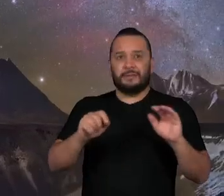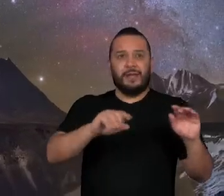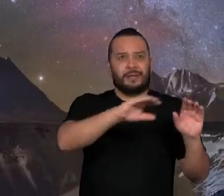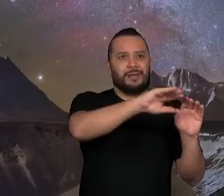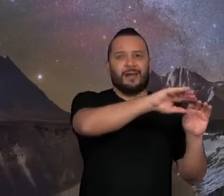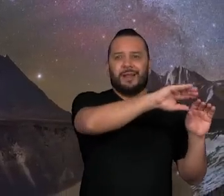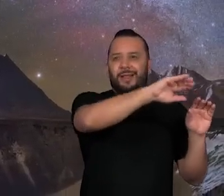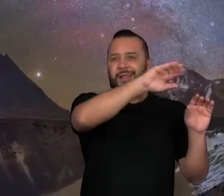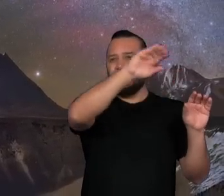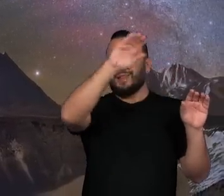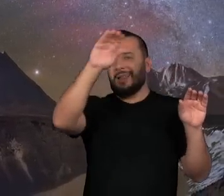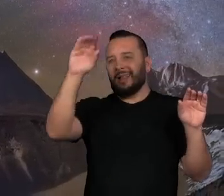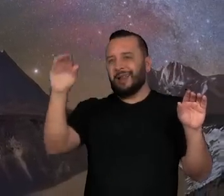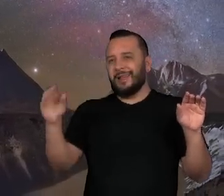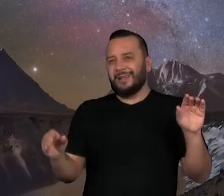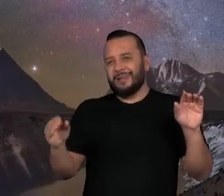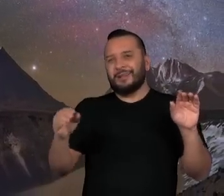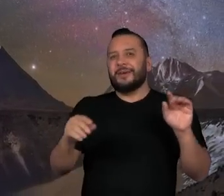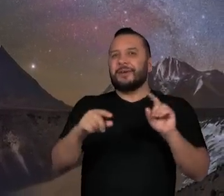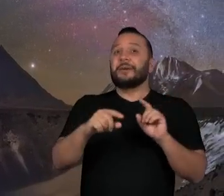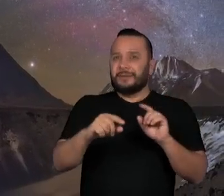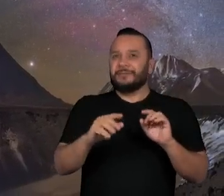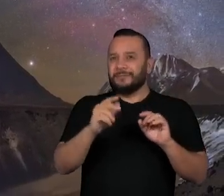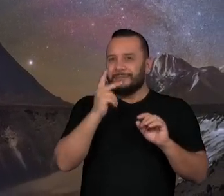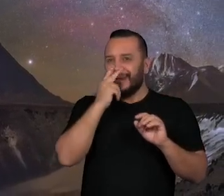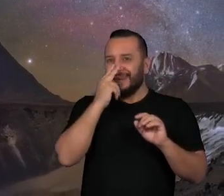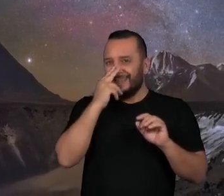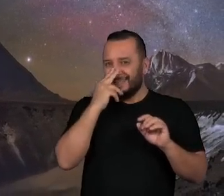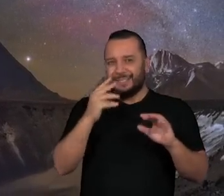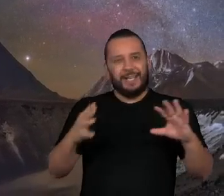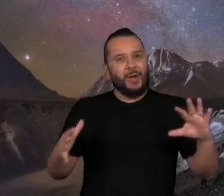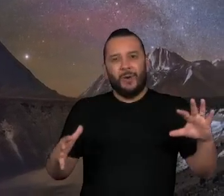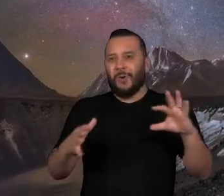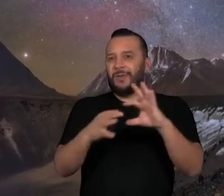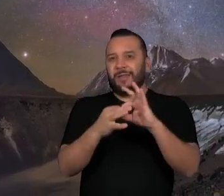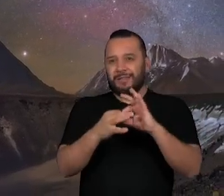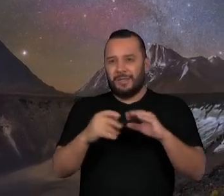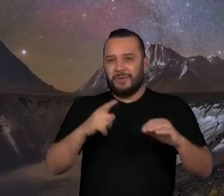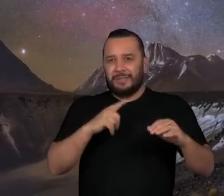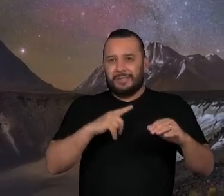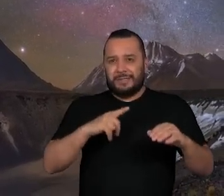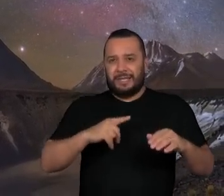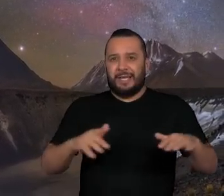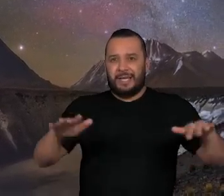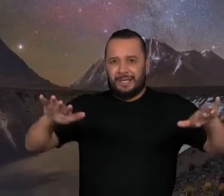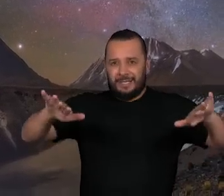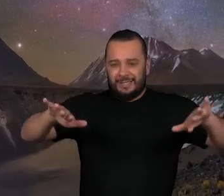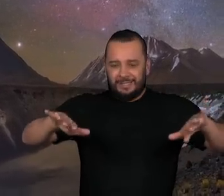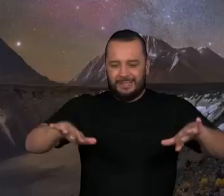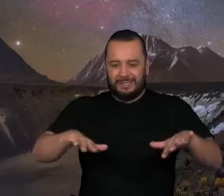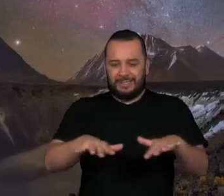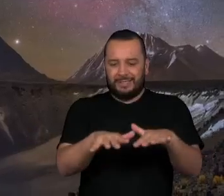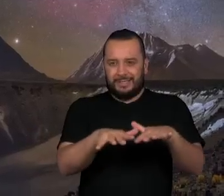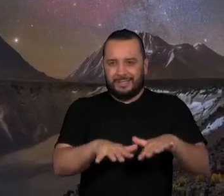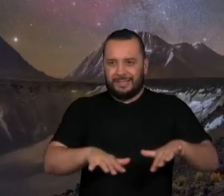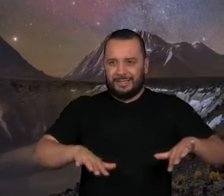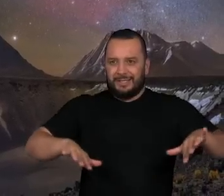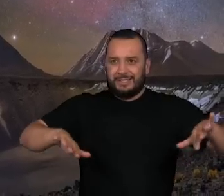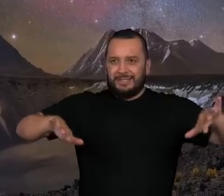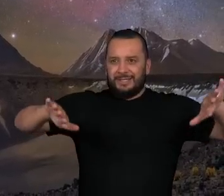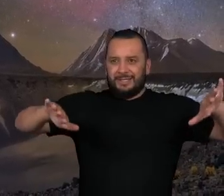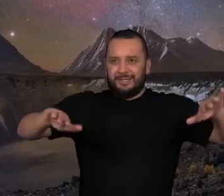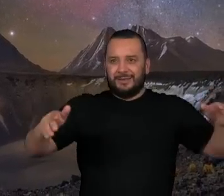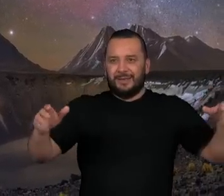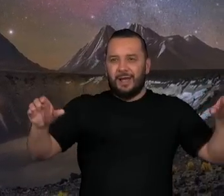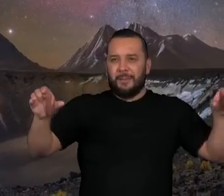Láctea fazendo um arco todo positivo por cima. De novo, aquela conexão entre a terra, a natureza terrena e a natureza